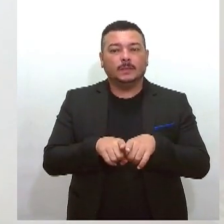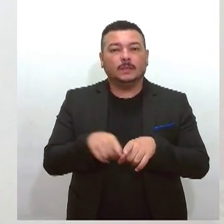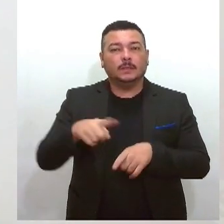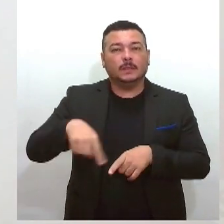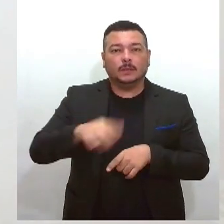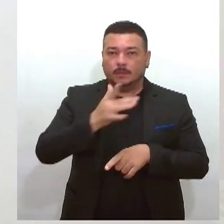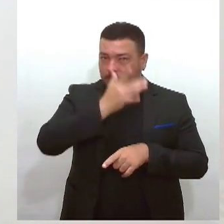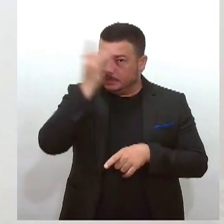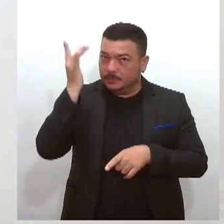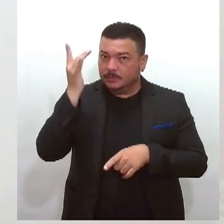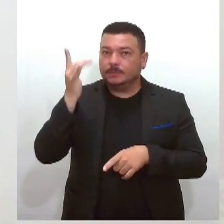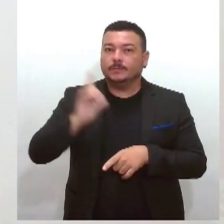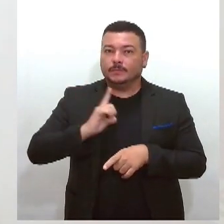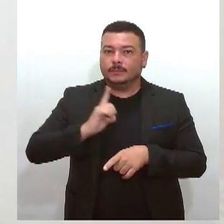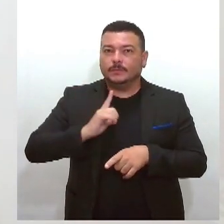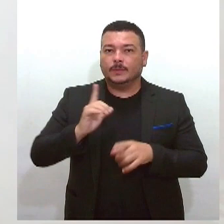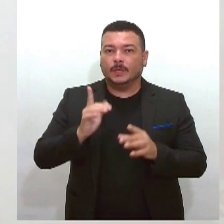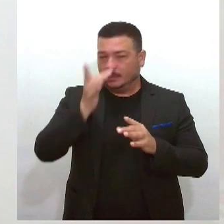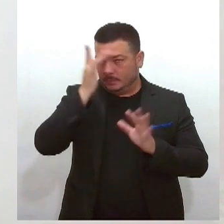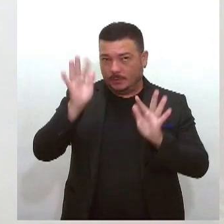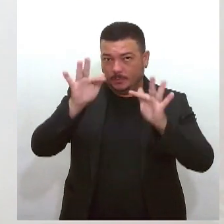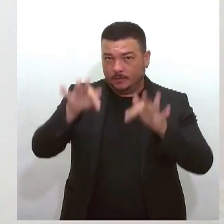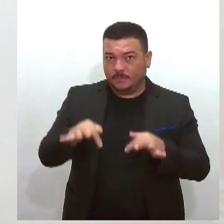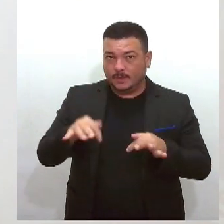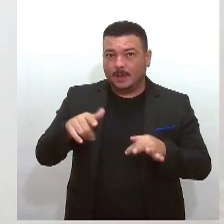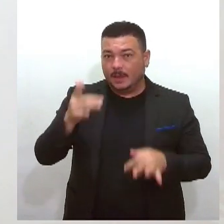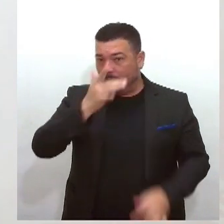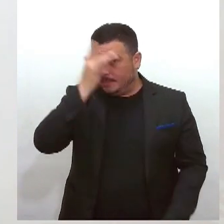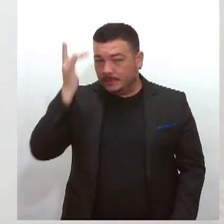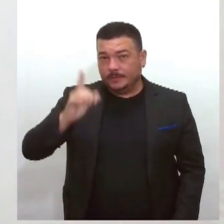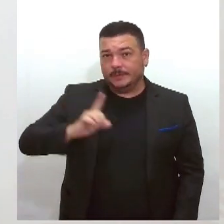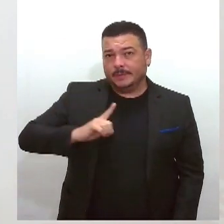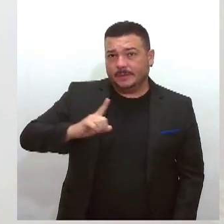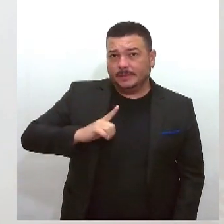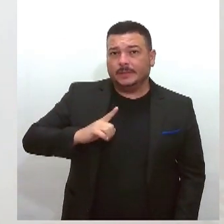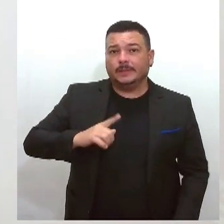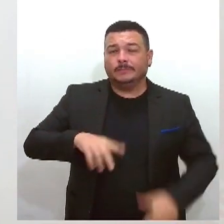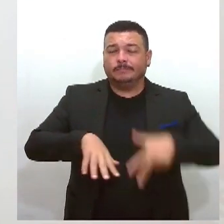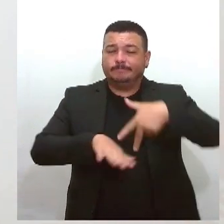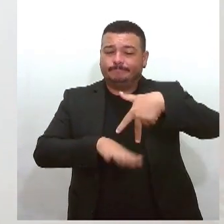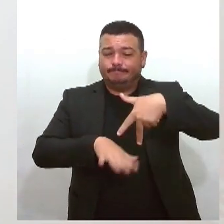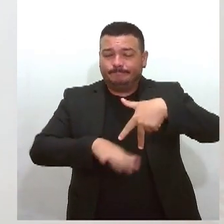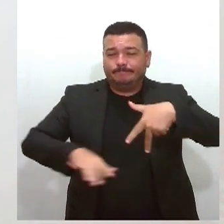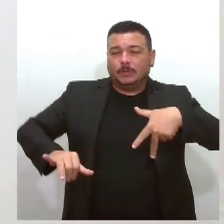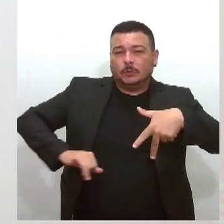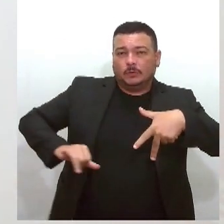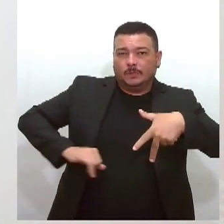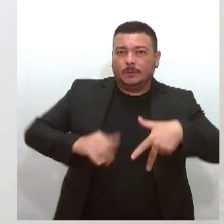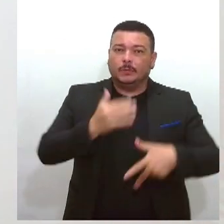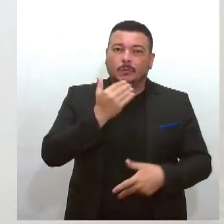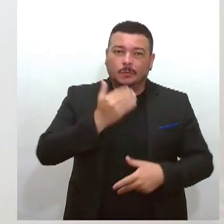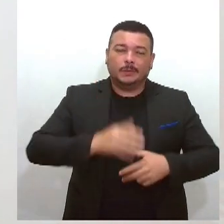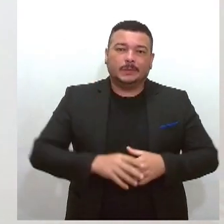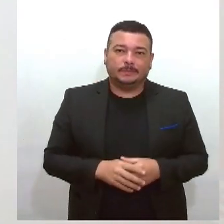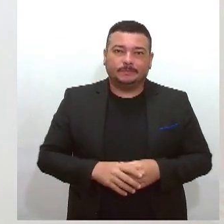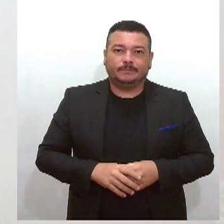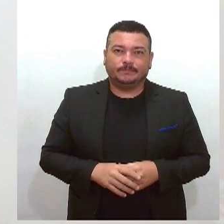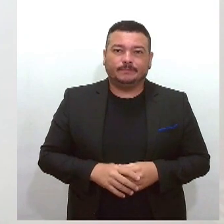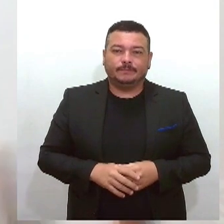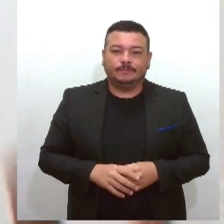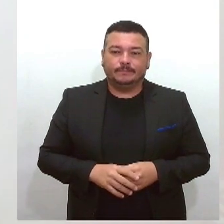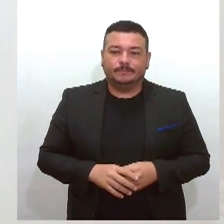o público final, que são pessoas que estão em vulnerabilidade alimentar. E aí é um conjunto para